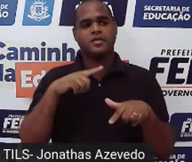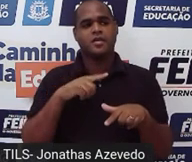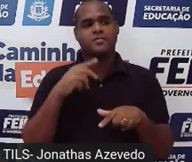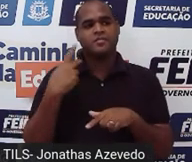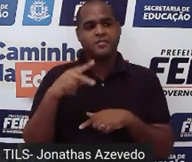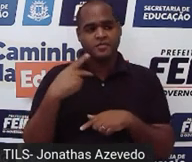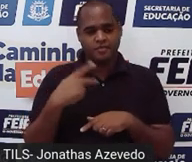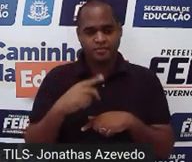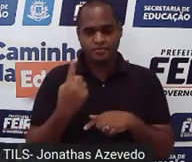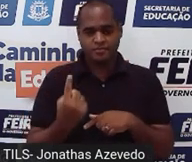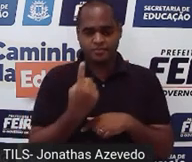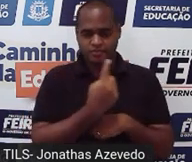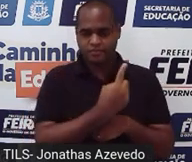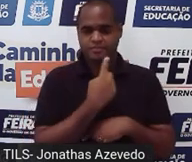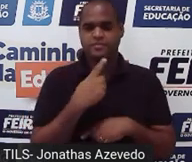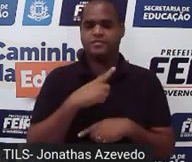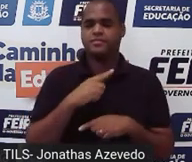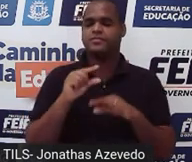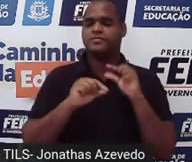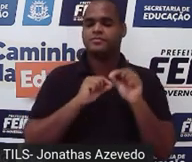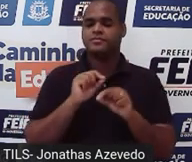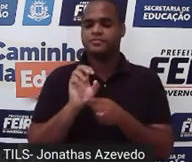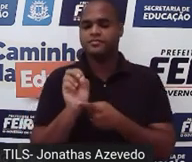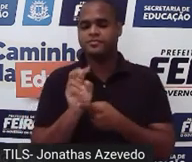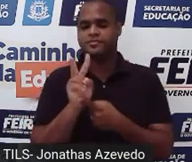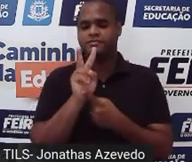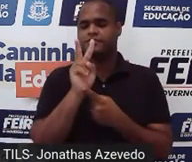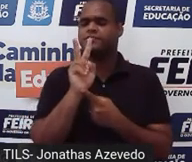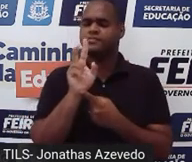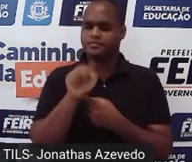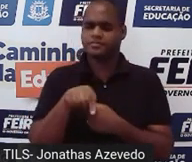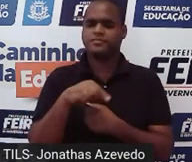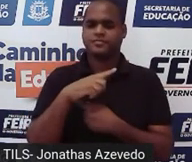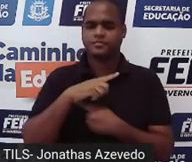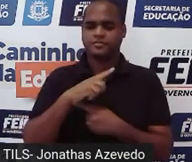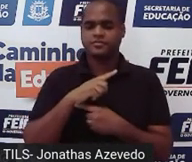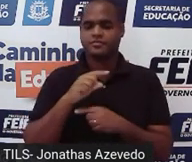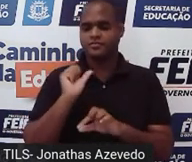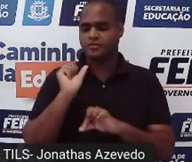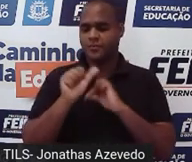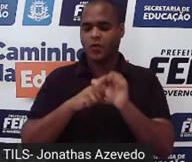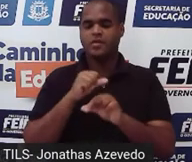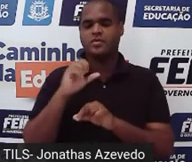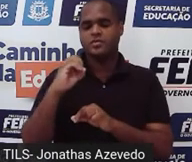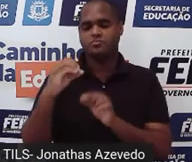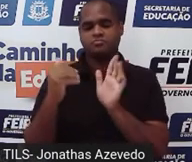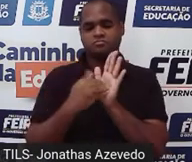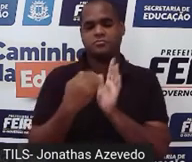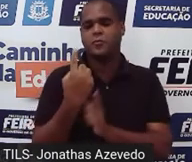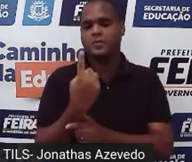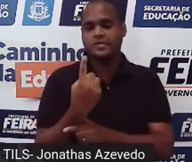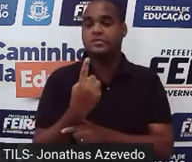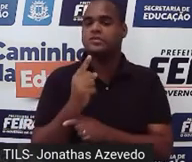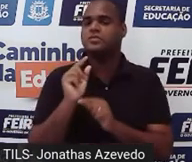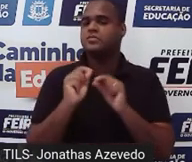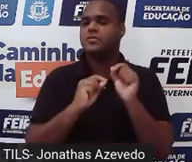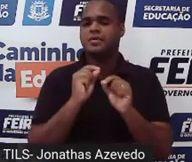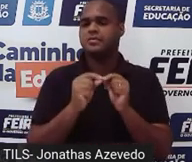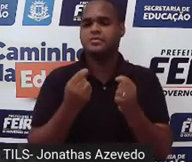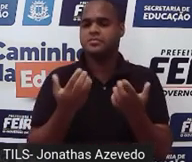unitária é um valor que é menor do que 1 e, né, fica entre 0 e 1. Como é você faz isso?